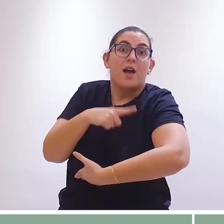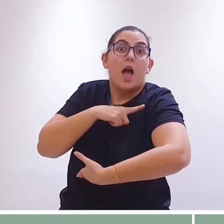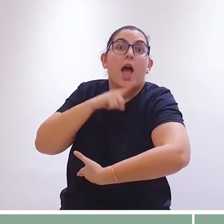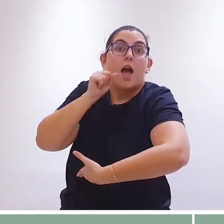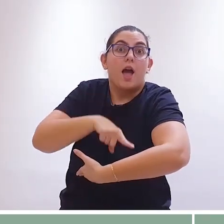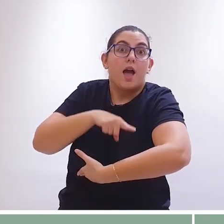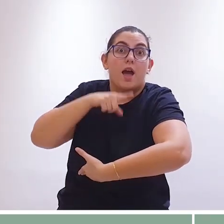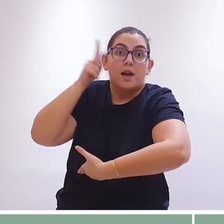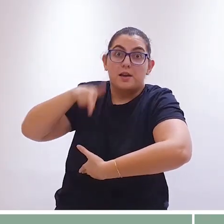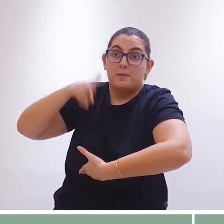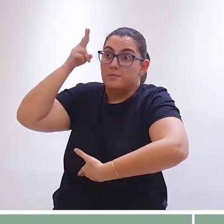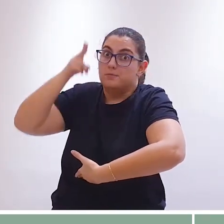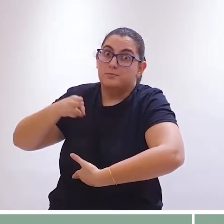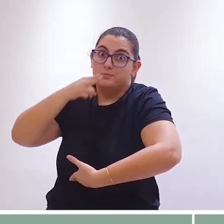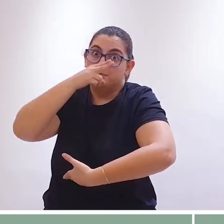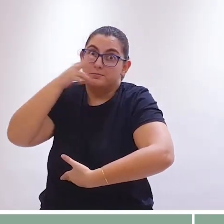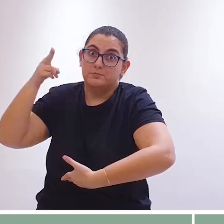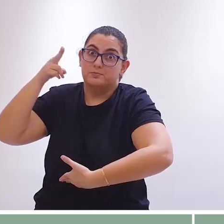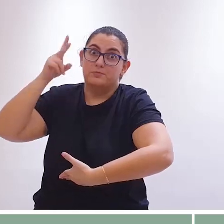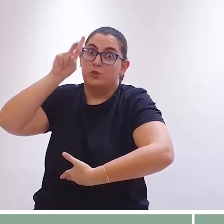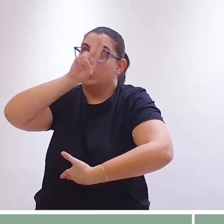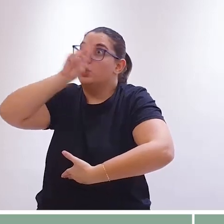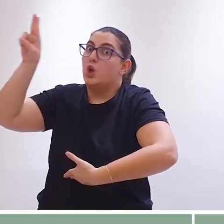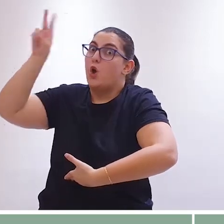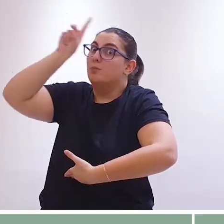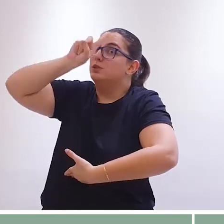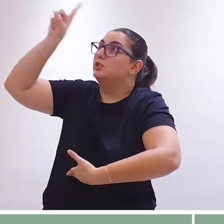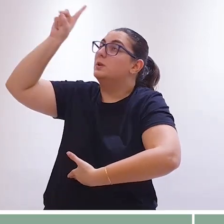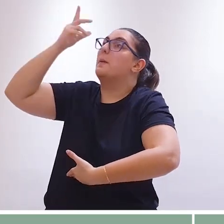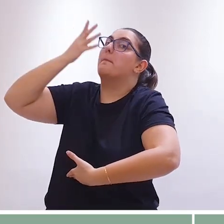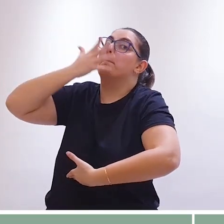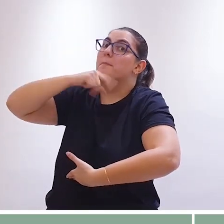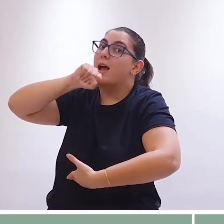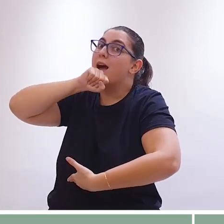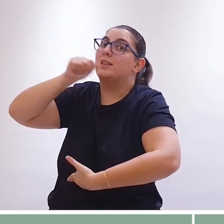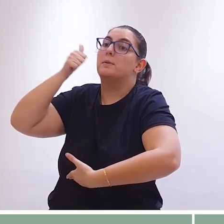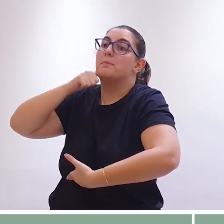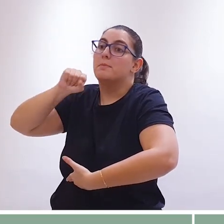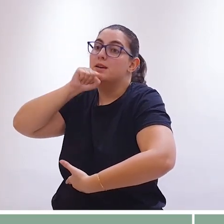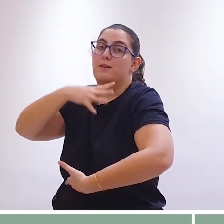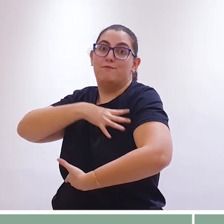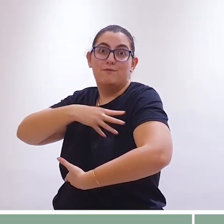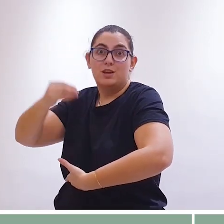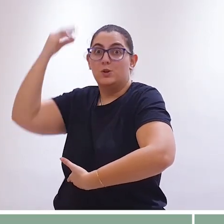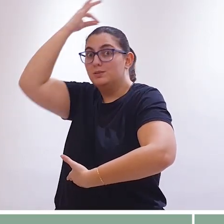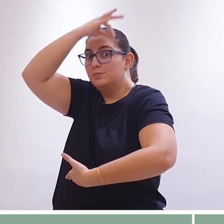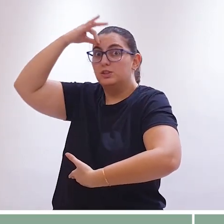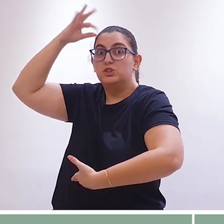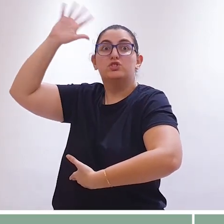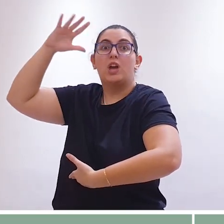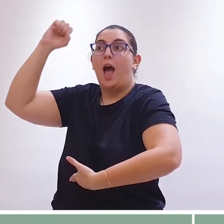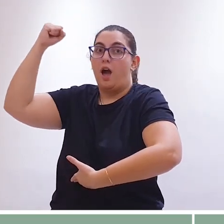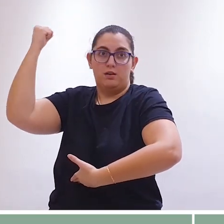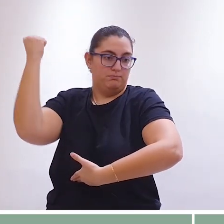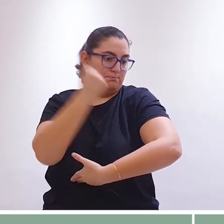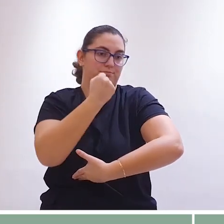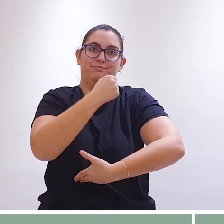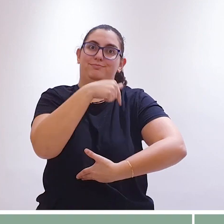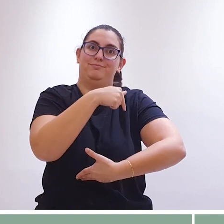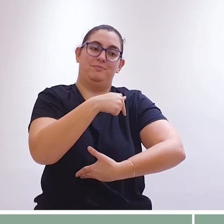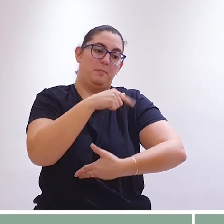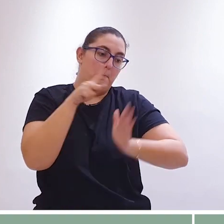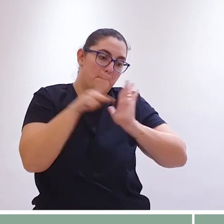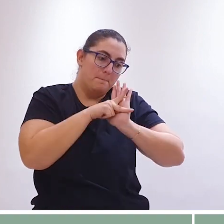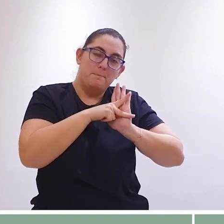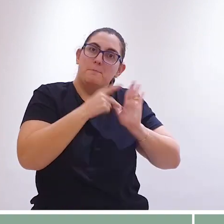consagrada a Deus, em nome do Pai, do Filho e do Espírito Santo. Assim, está marcada para sempre e essa marca não se